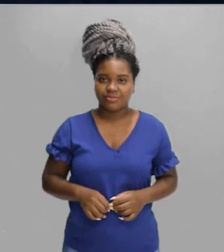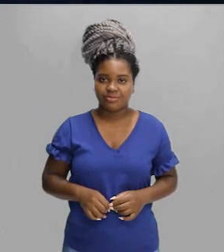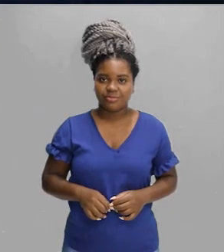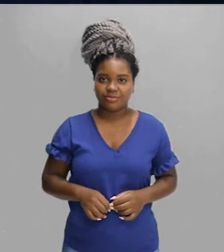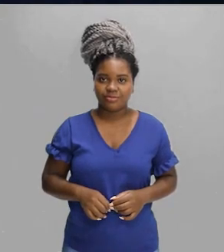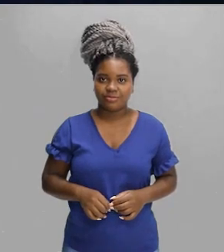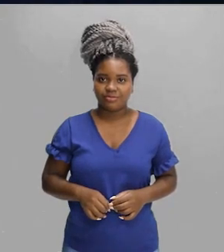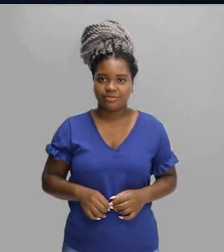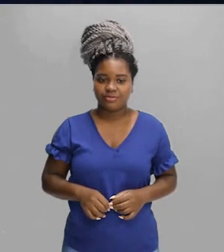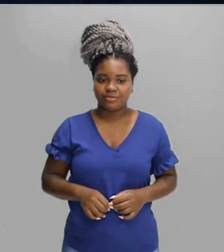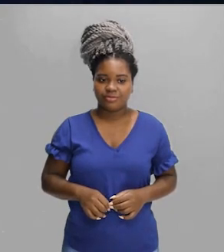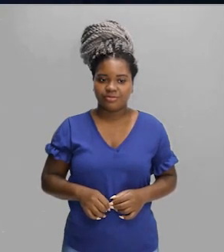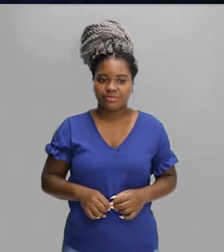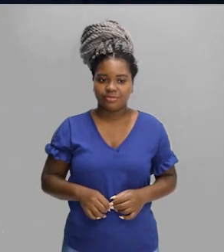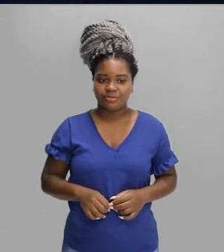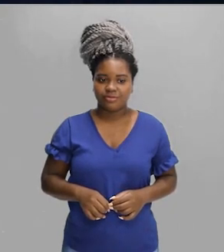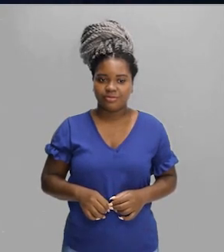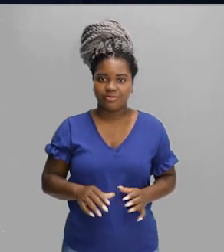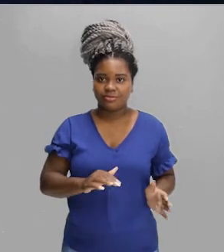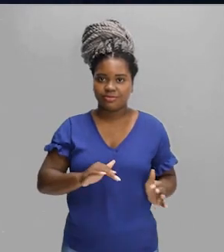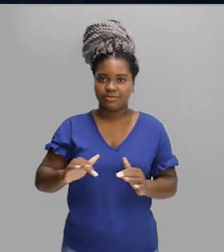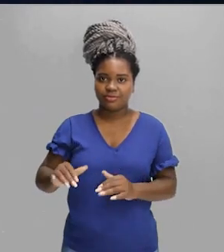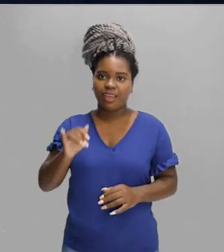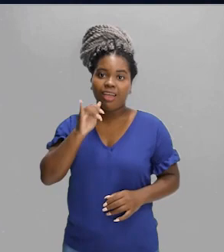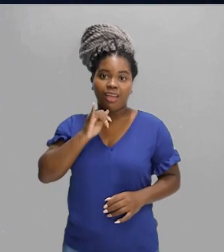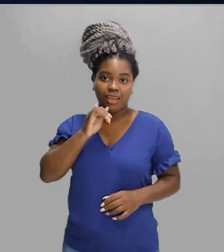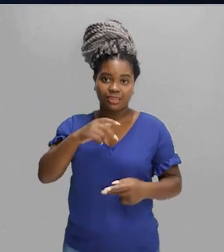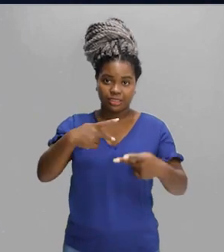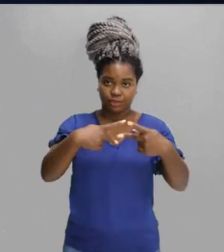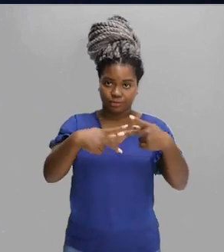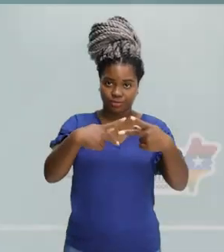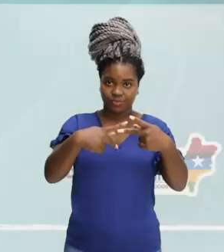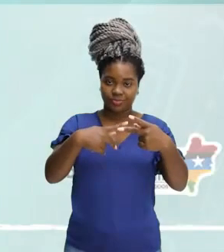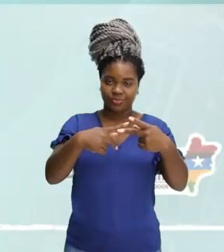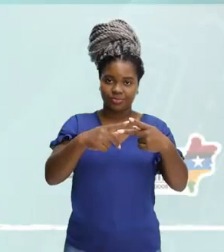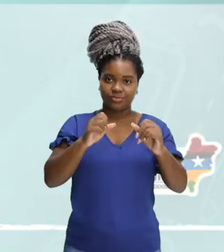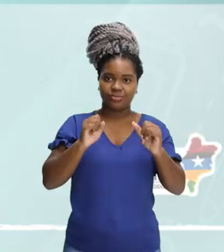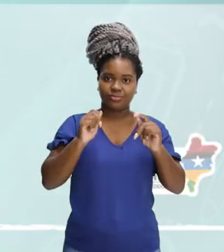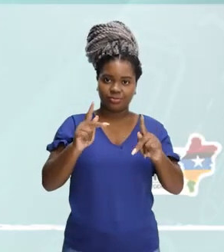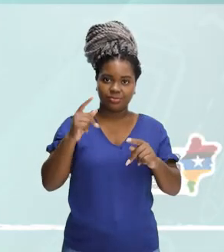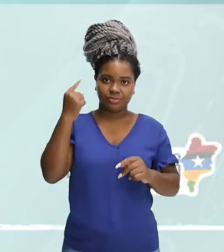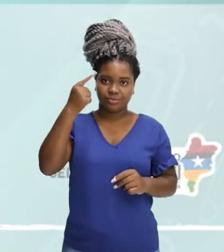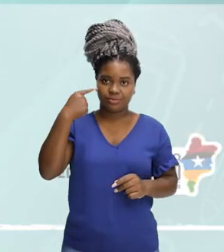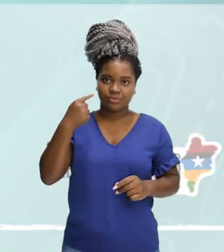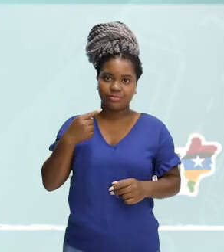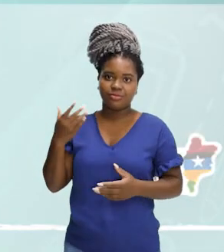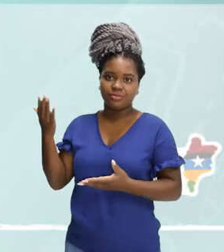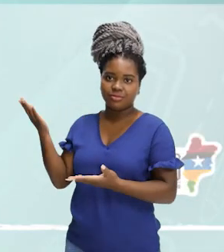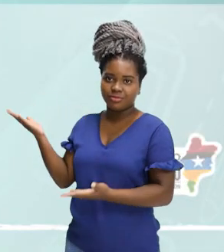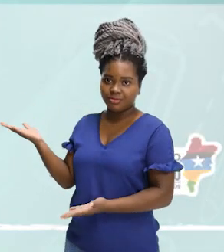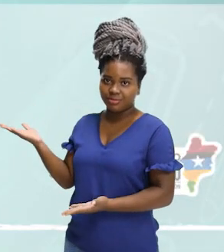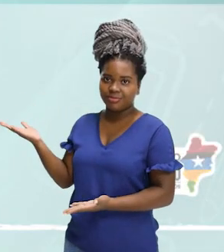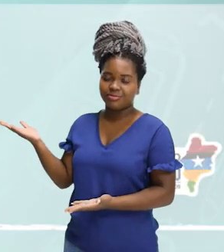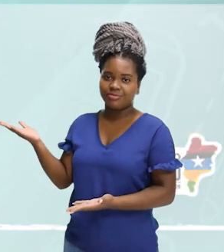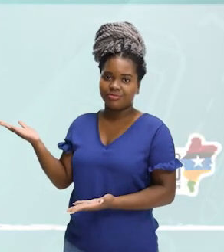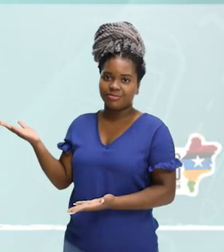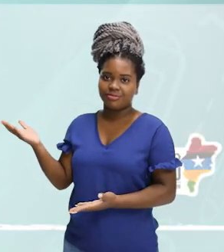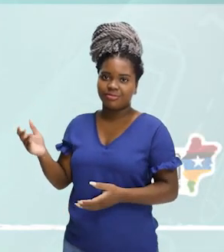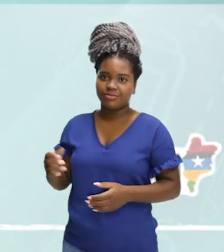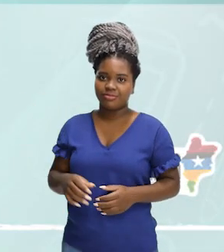português, tá bom? Então, vamos aqui. Ejemplo con las preposiciones en espanhol. Exemplos com as